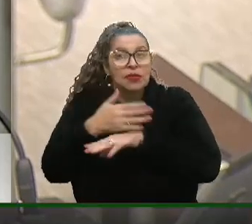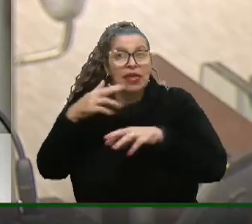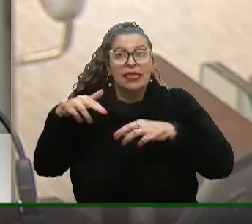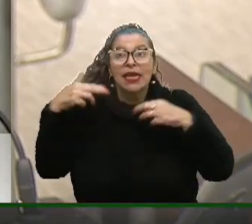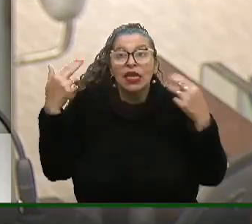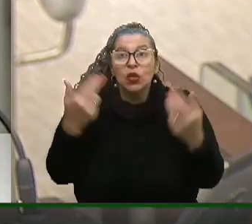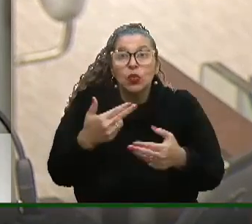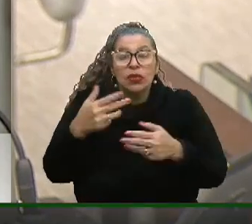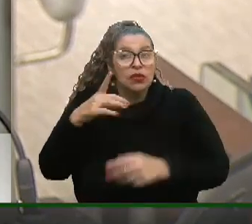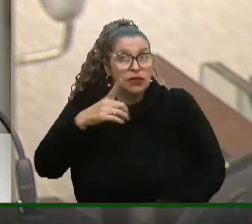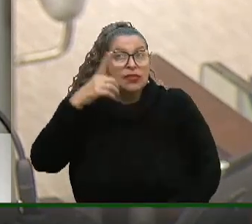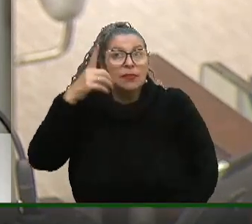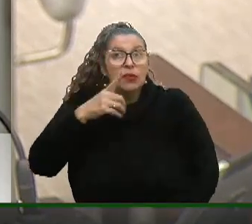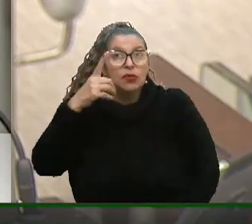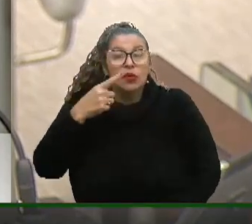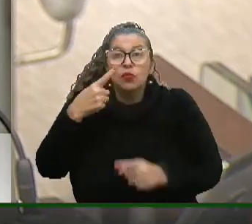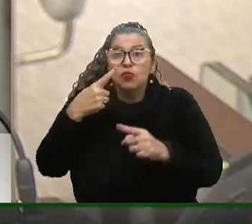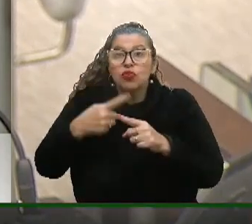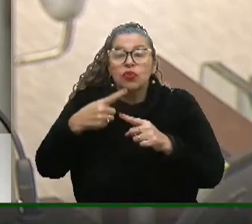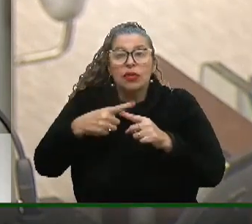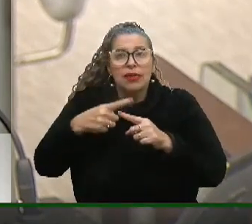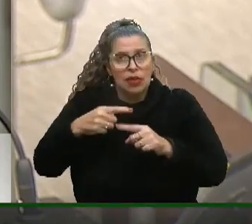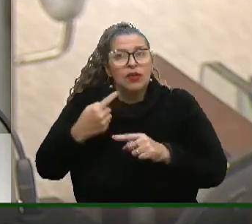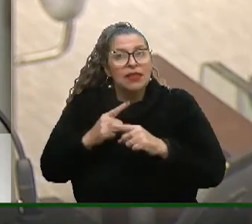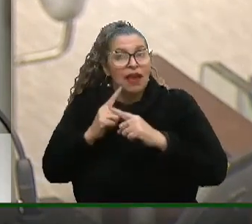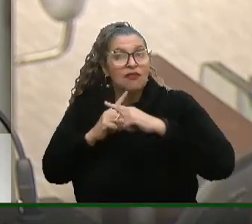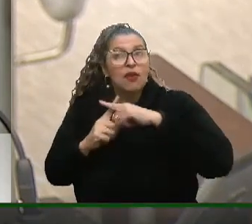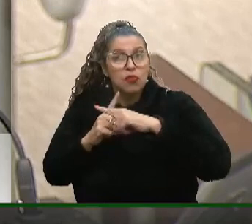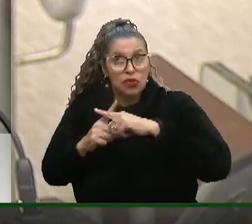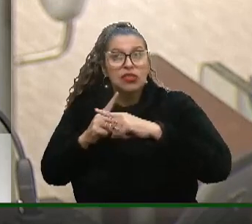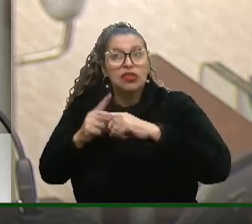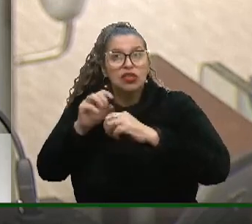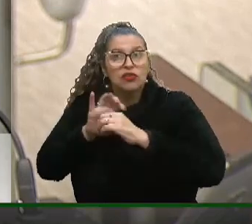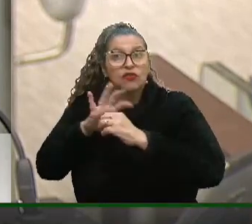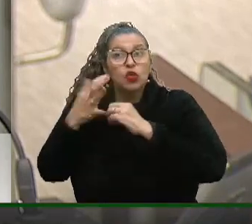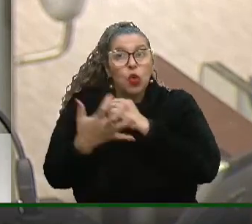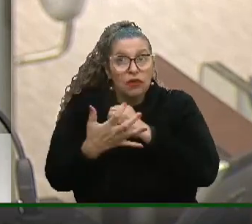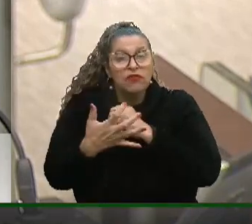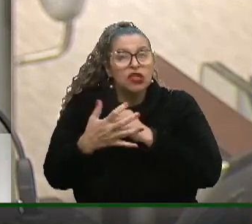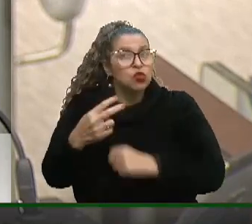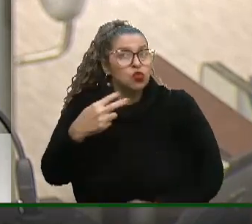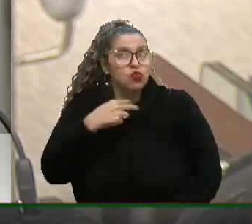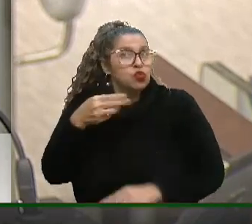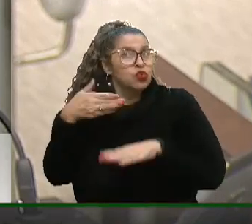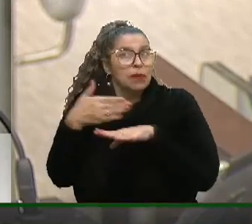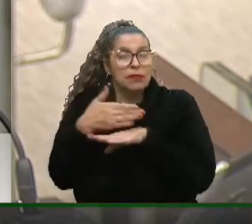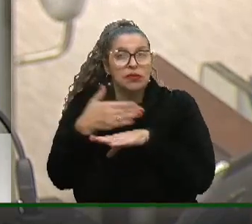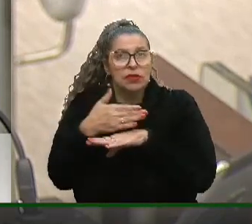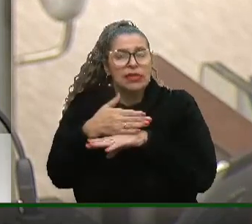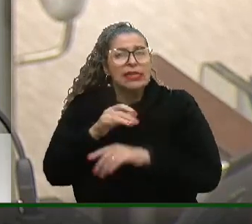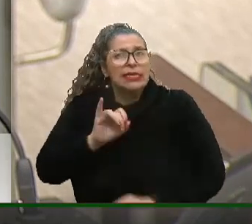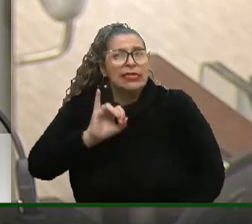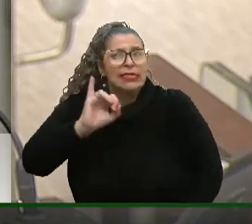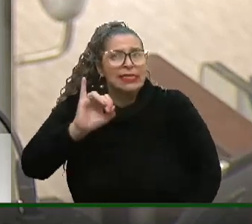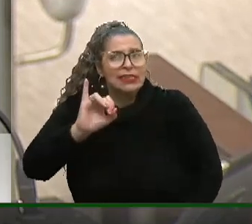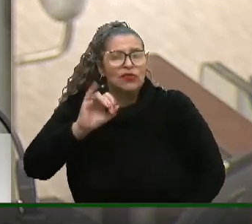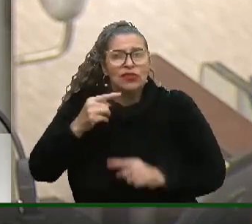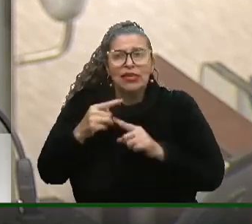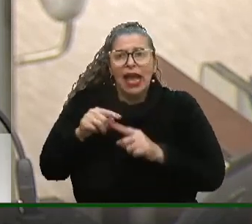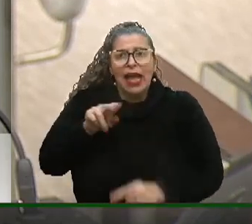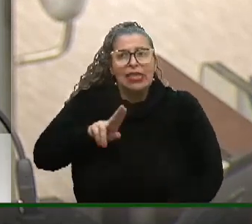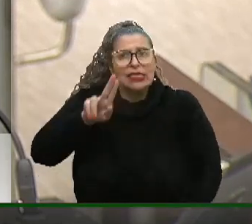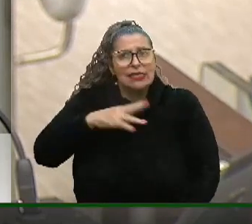parlamentares em virtude de ter testado positivo para o Covid-19. Se usasse de sofismas,